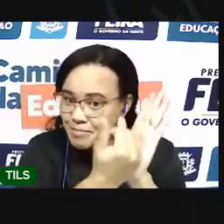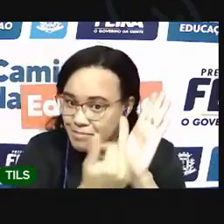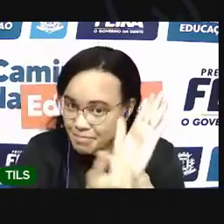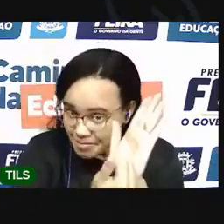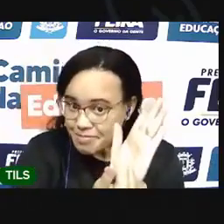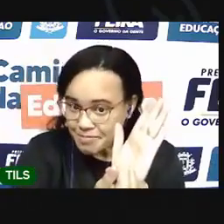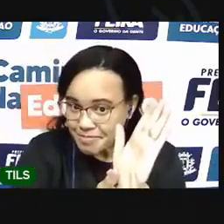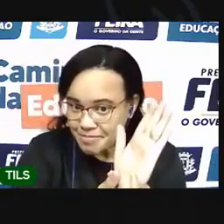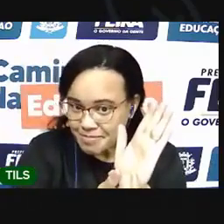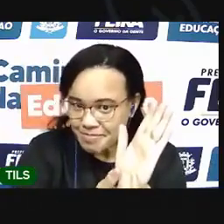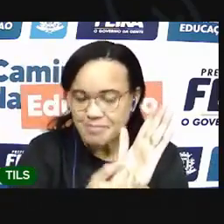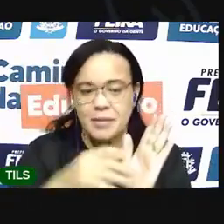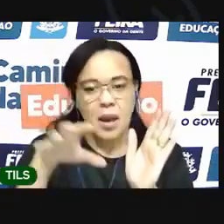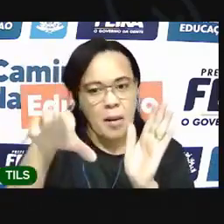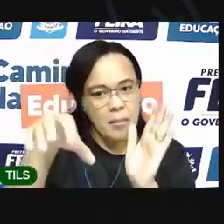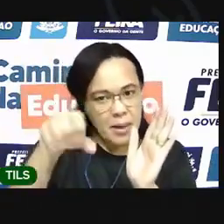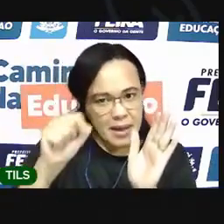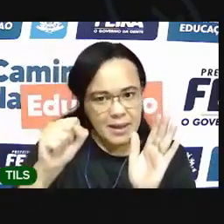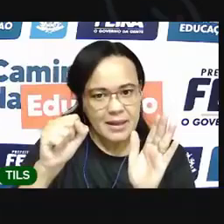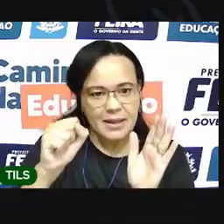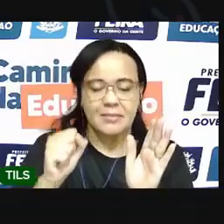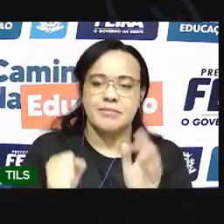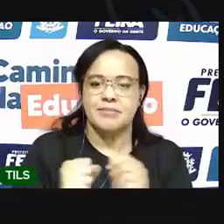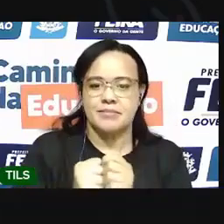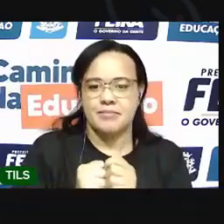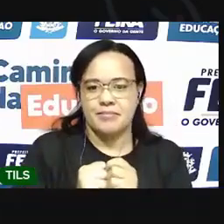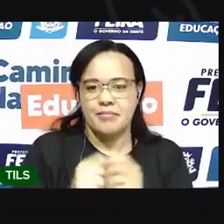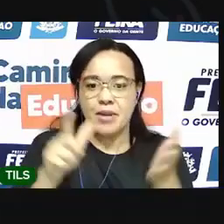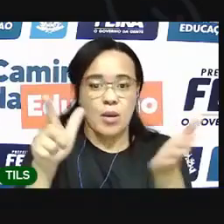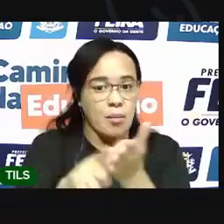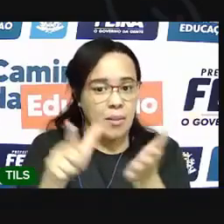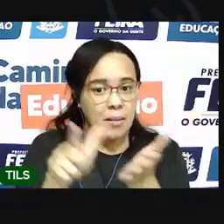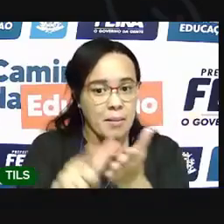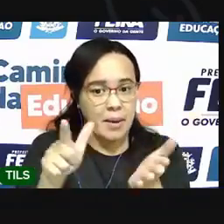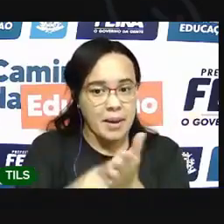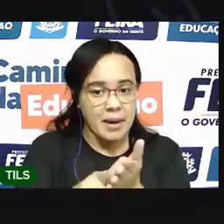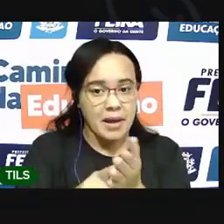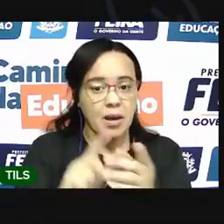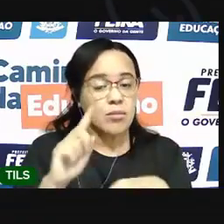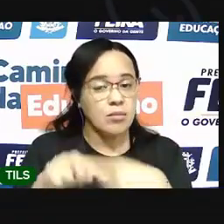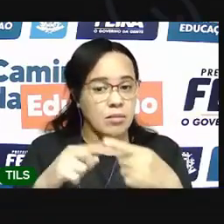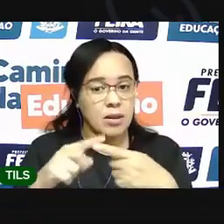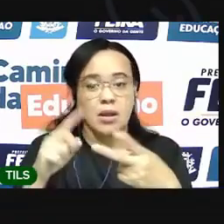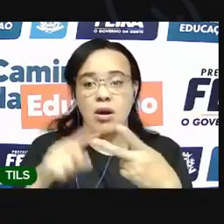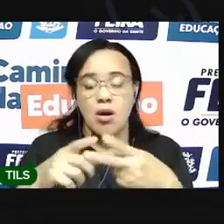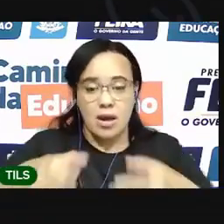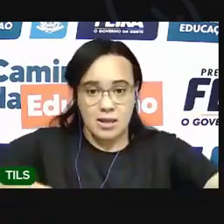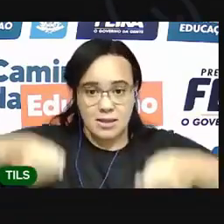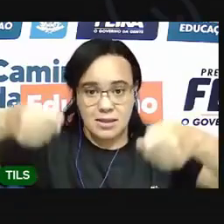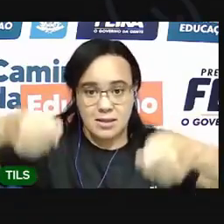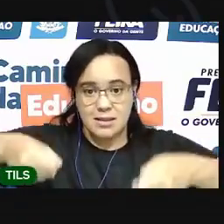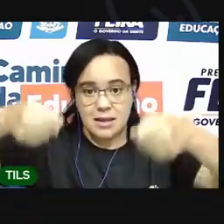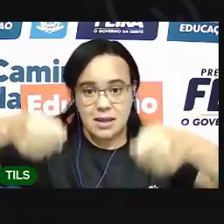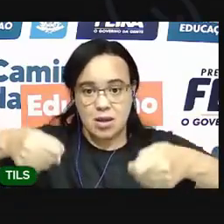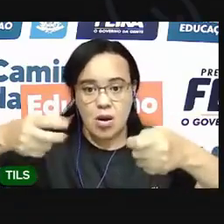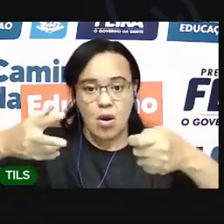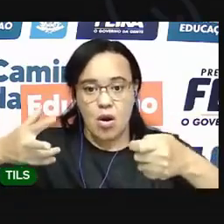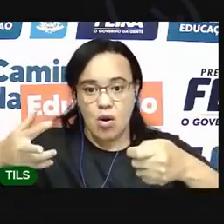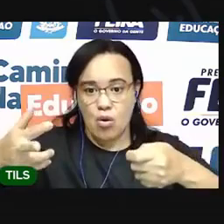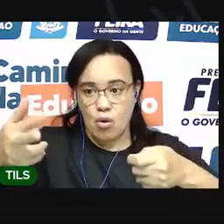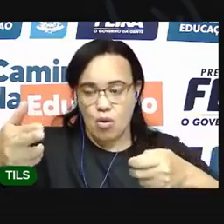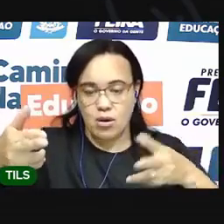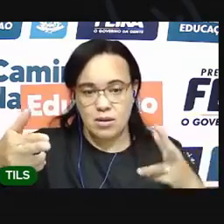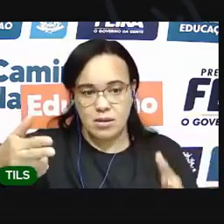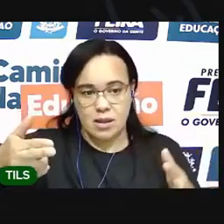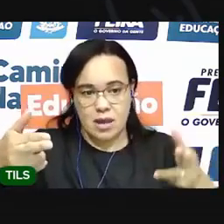passo é pegar a folha, a sacola plástica, e recortar essa